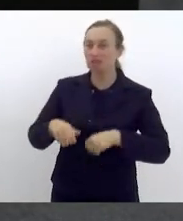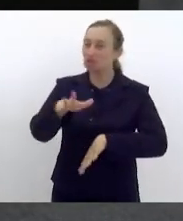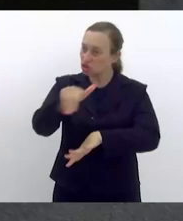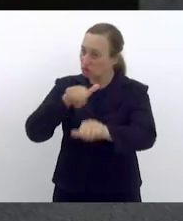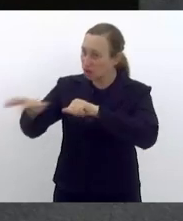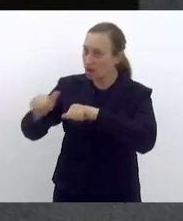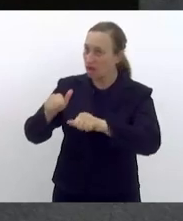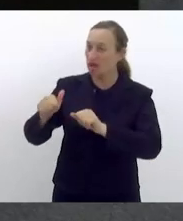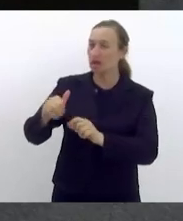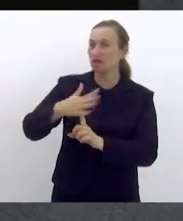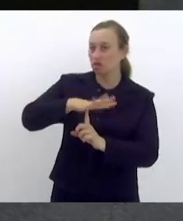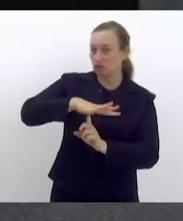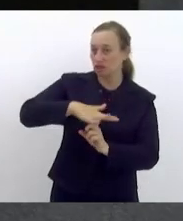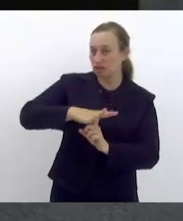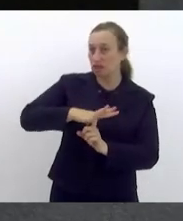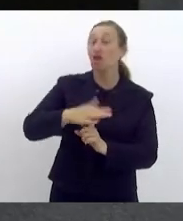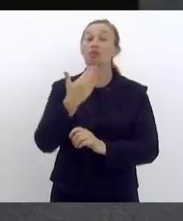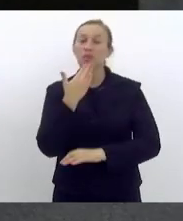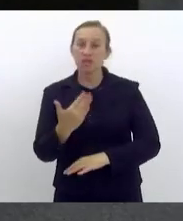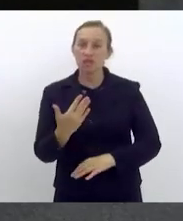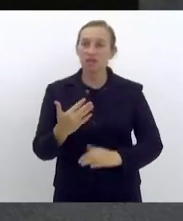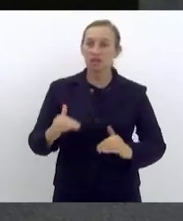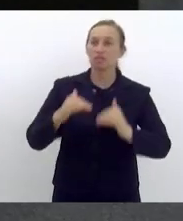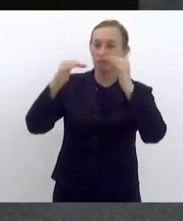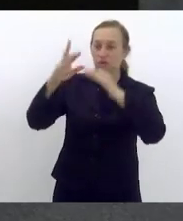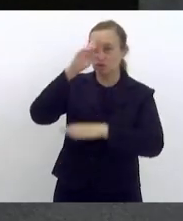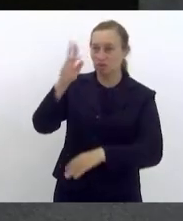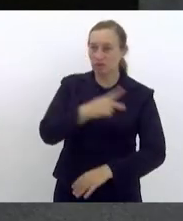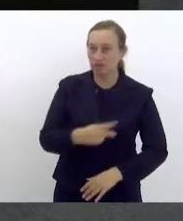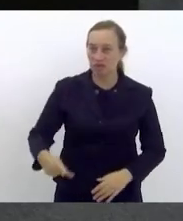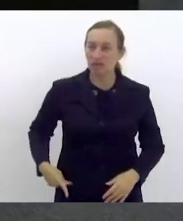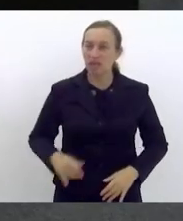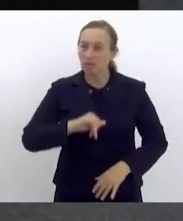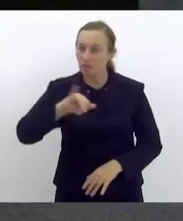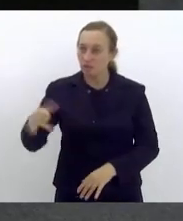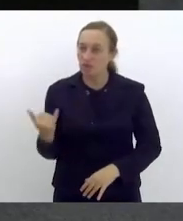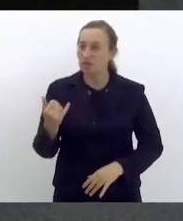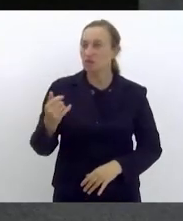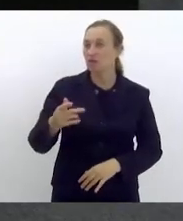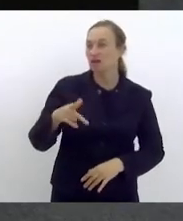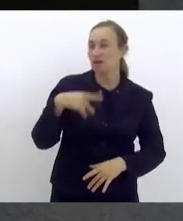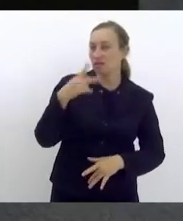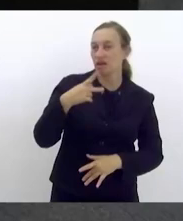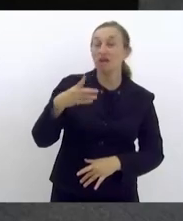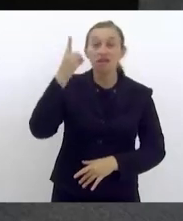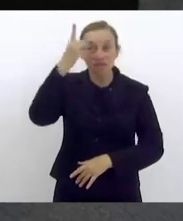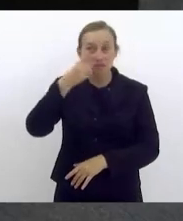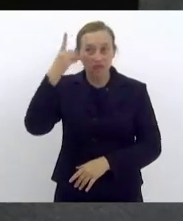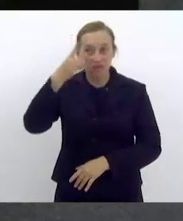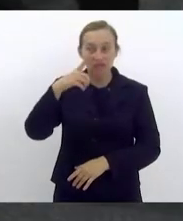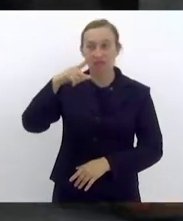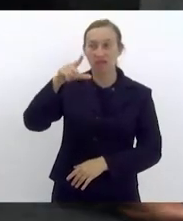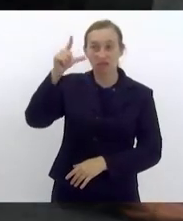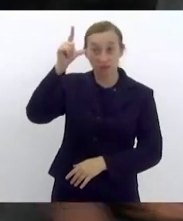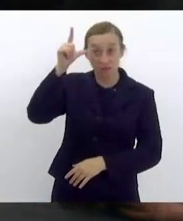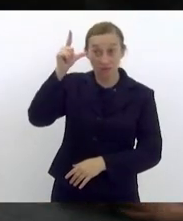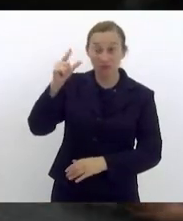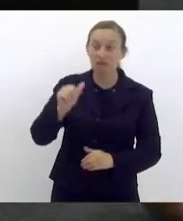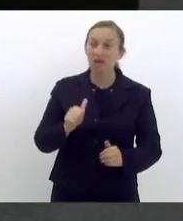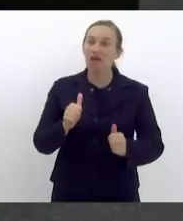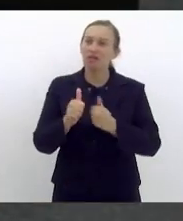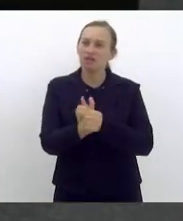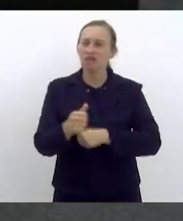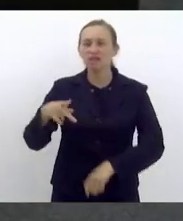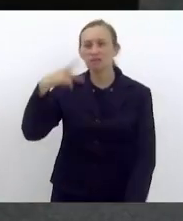feirantes. E eu queria pedir para a vossa excelência, aproveitando uma questão que a deputada Lucinha trouxe, que é a da Frente Parlamentar